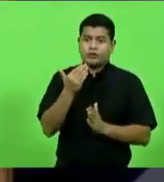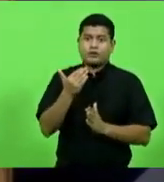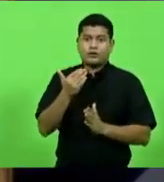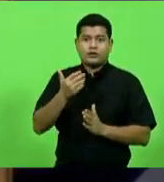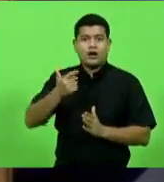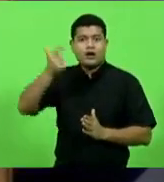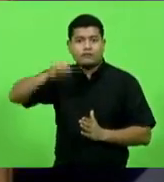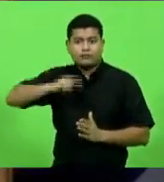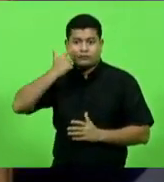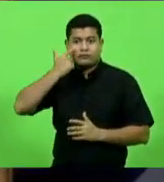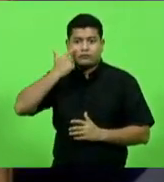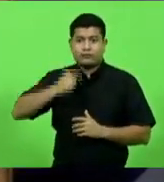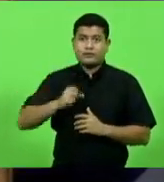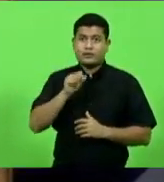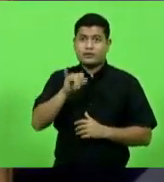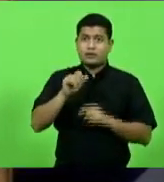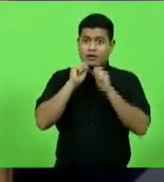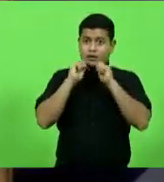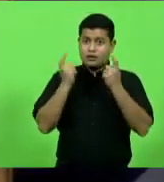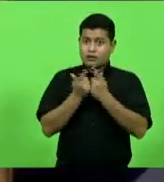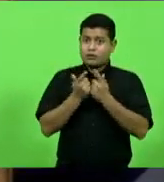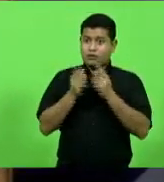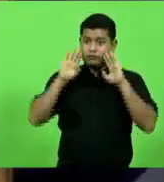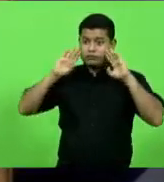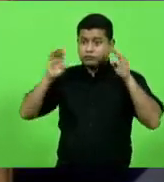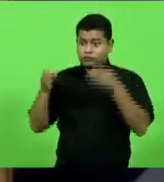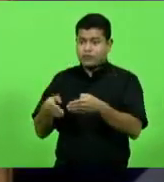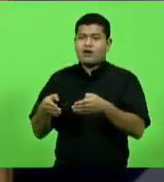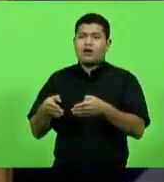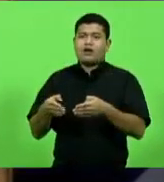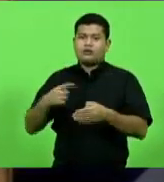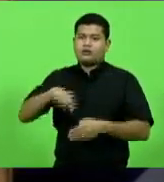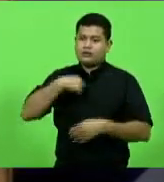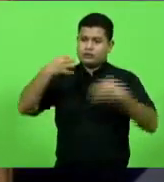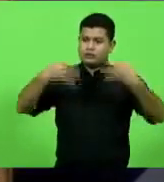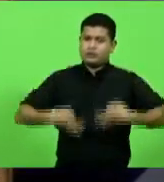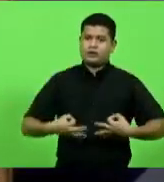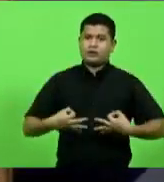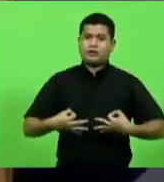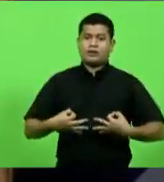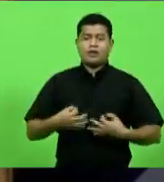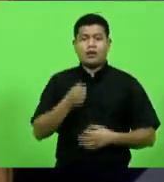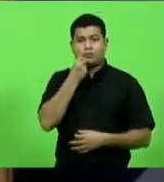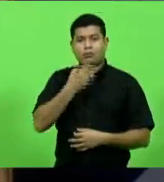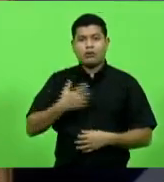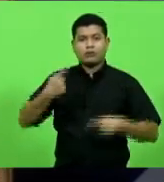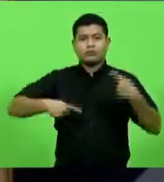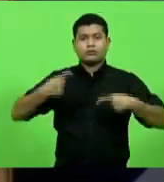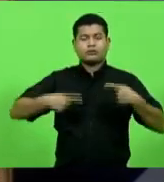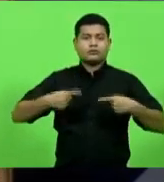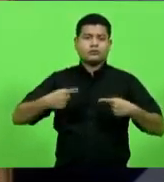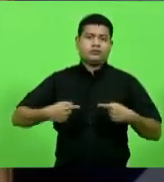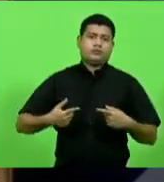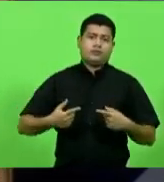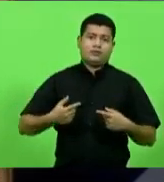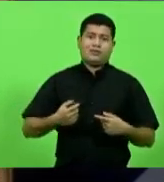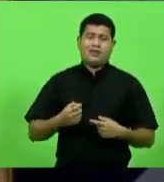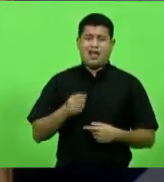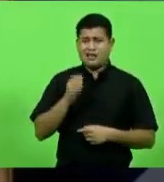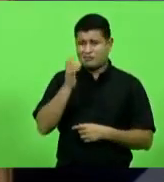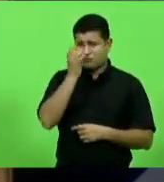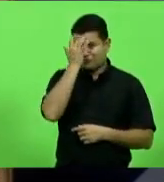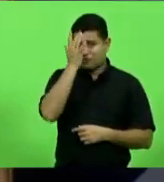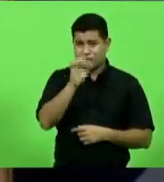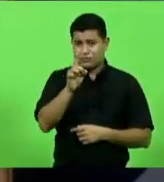focar nisso, a gente vai estar sendo correto. É excelente essa discussão aqui hoje, mesmo não sendo fácil, mesmo sendo muito